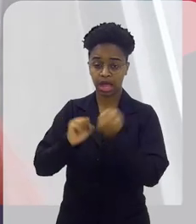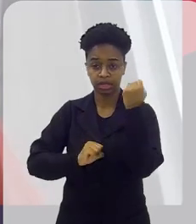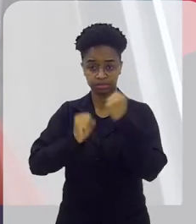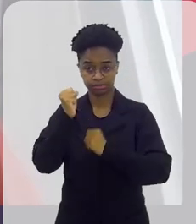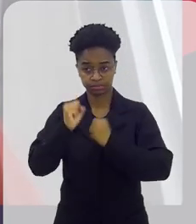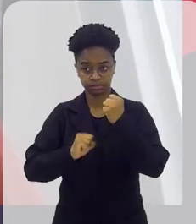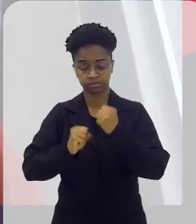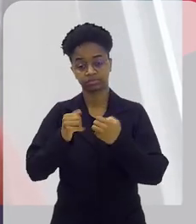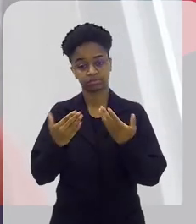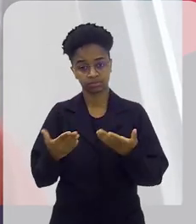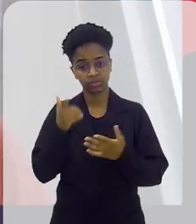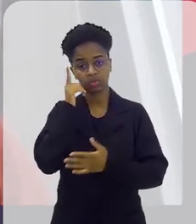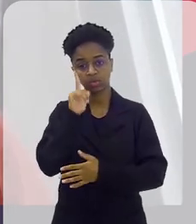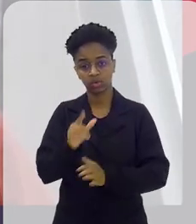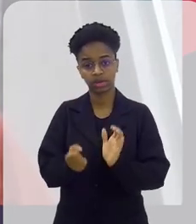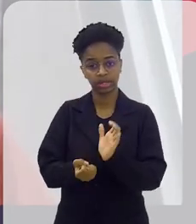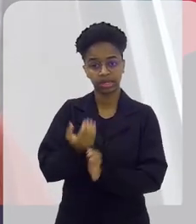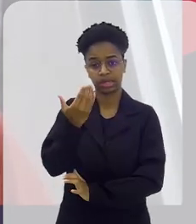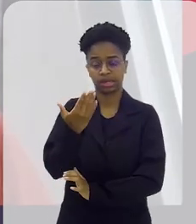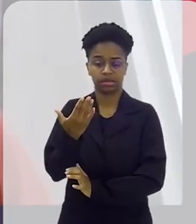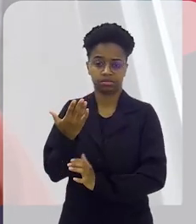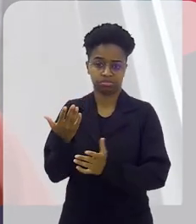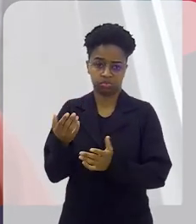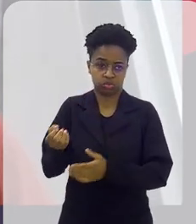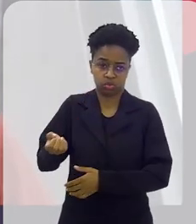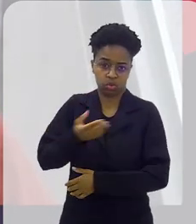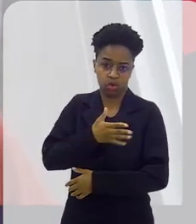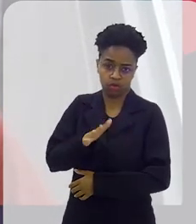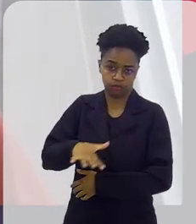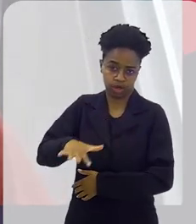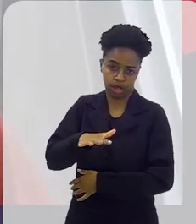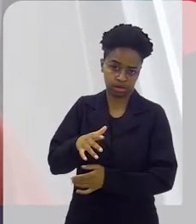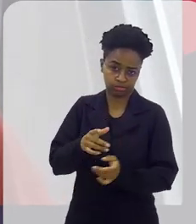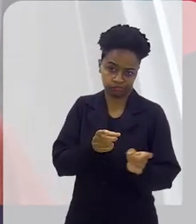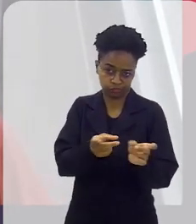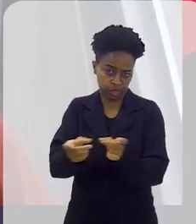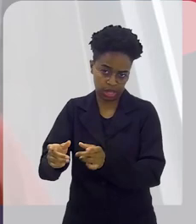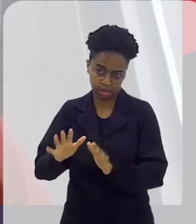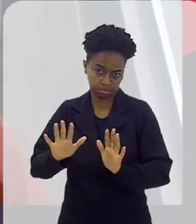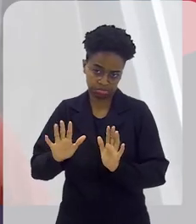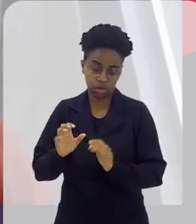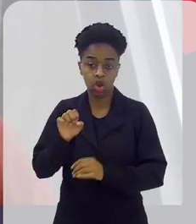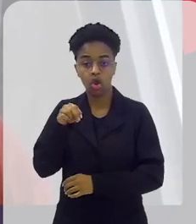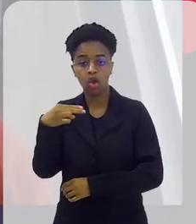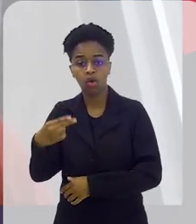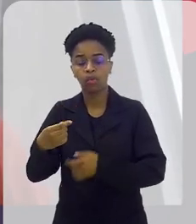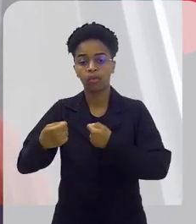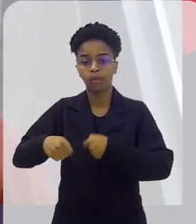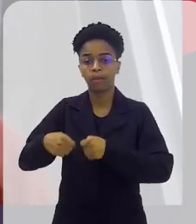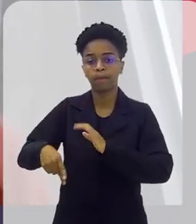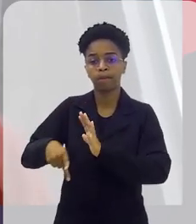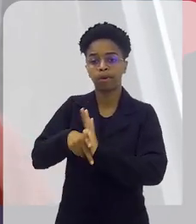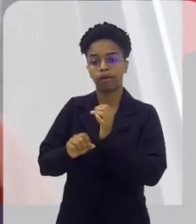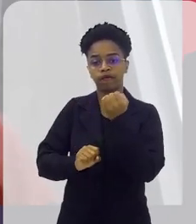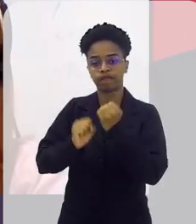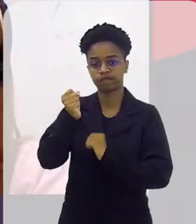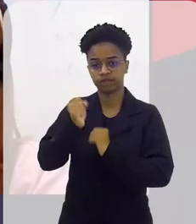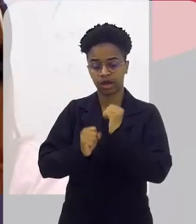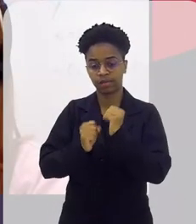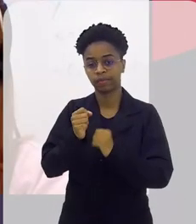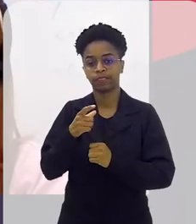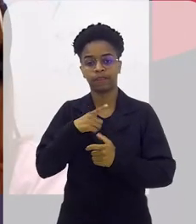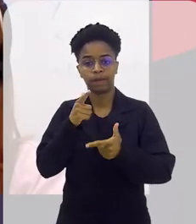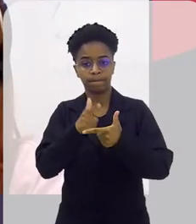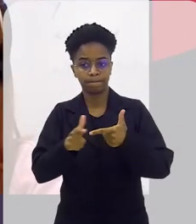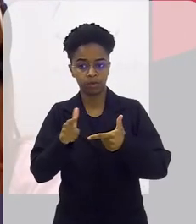que ela possa gerar nova competência, um novo mercado, ou uma demanda vindo da indústria, um